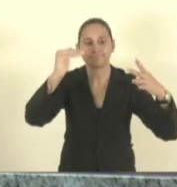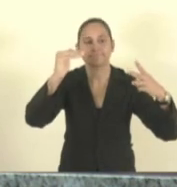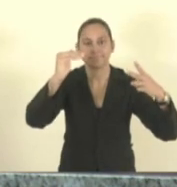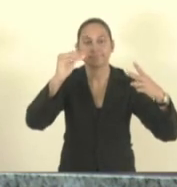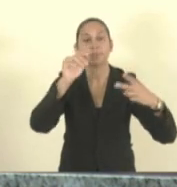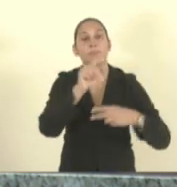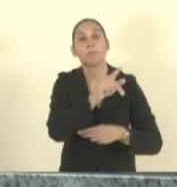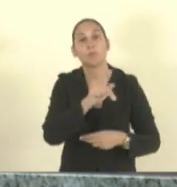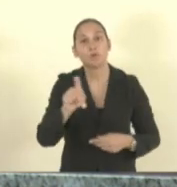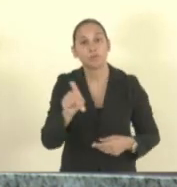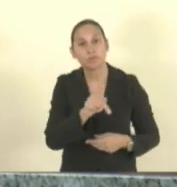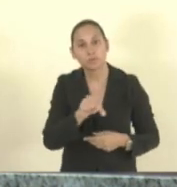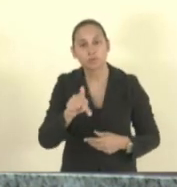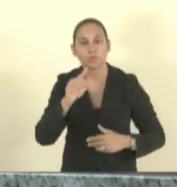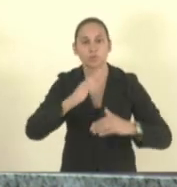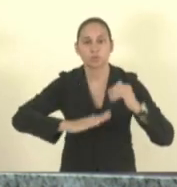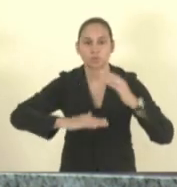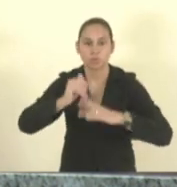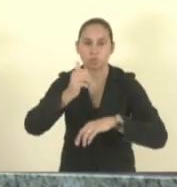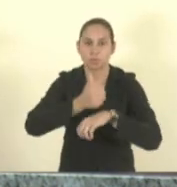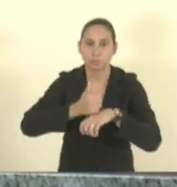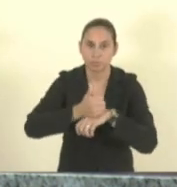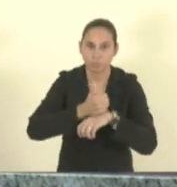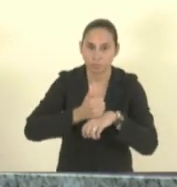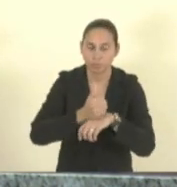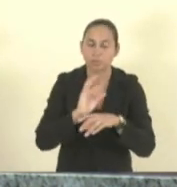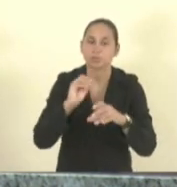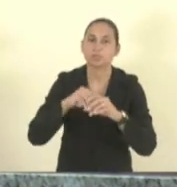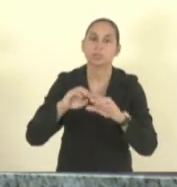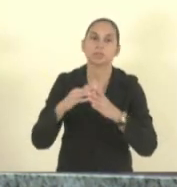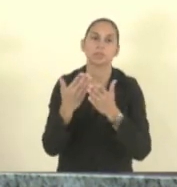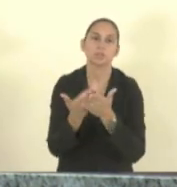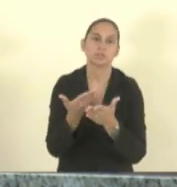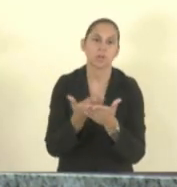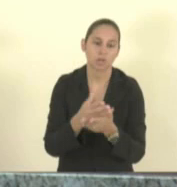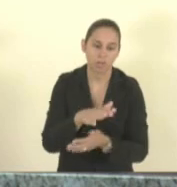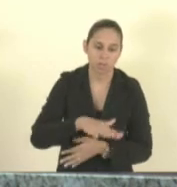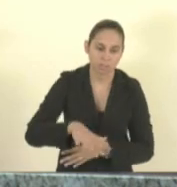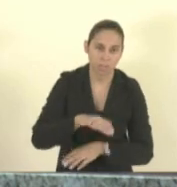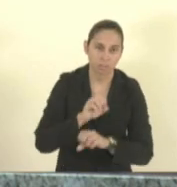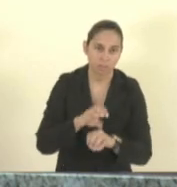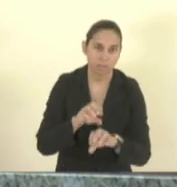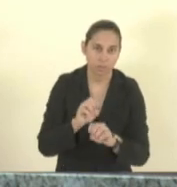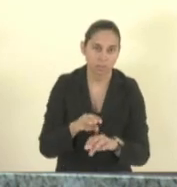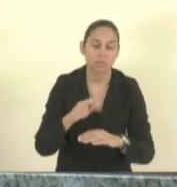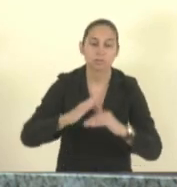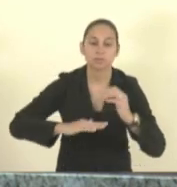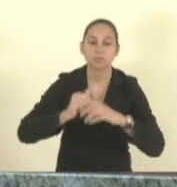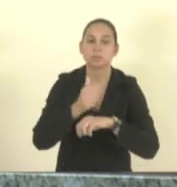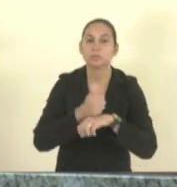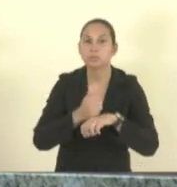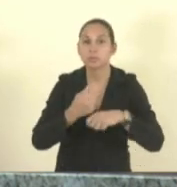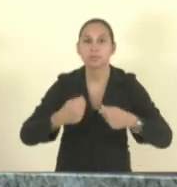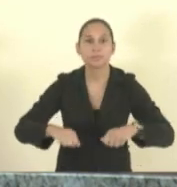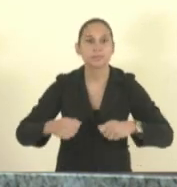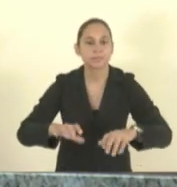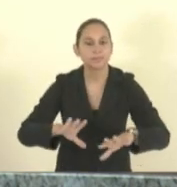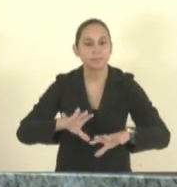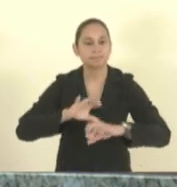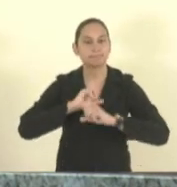professores os profissionais que estão no ambiente escolar eles precisam se apropriar desse